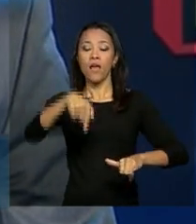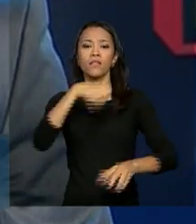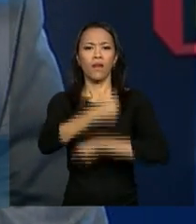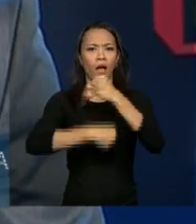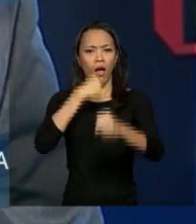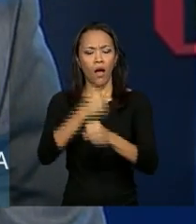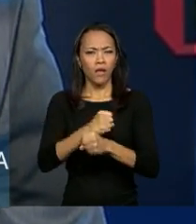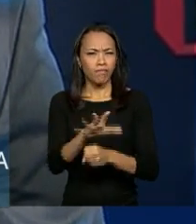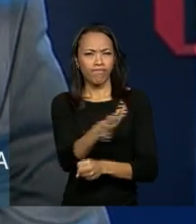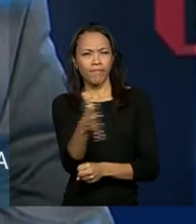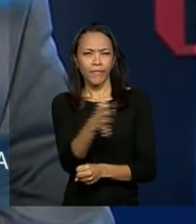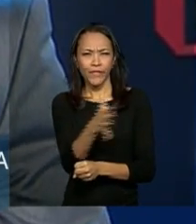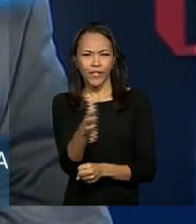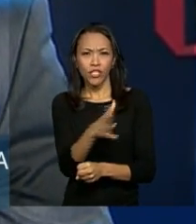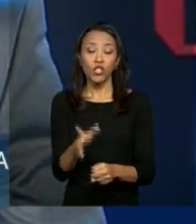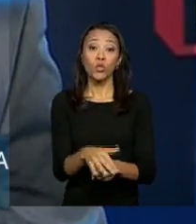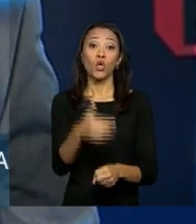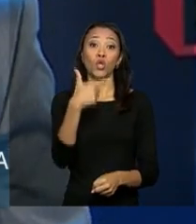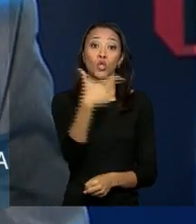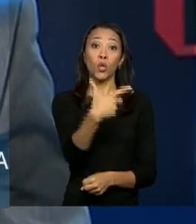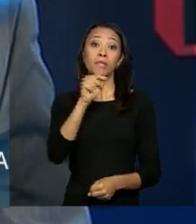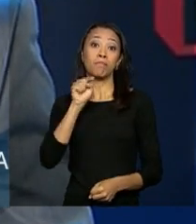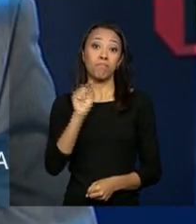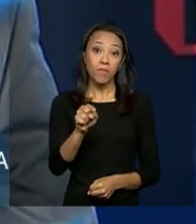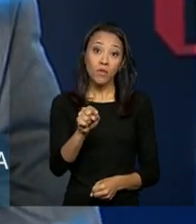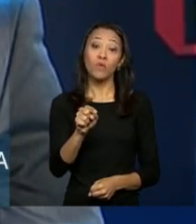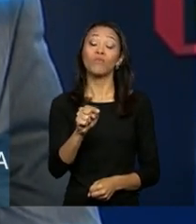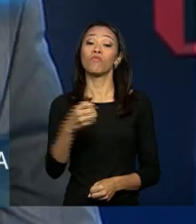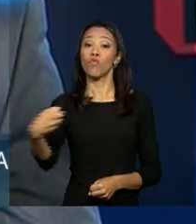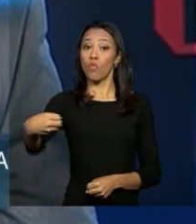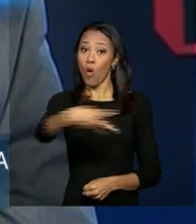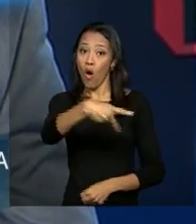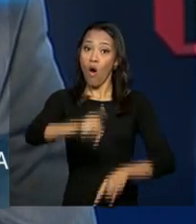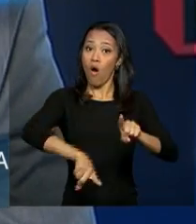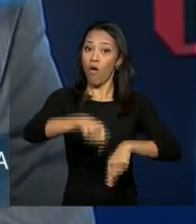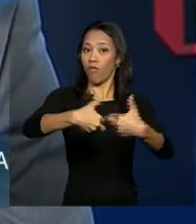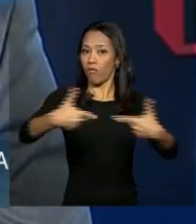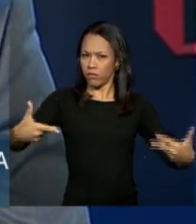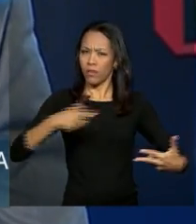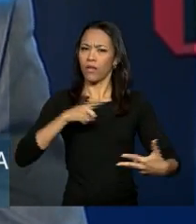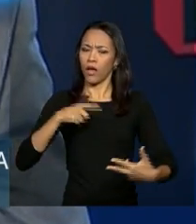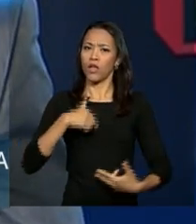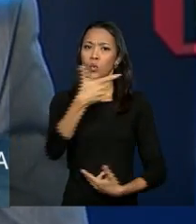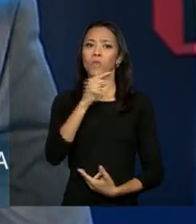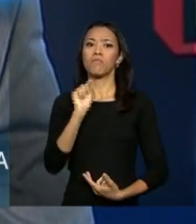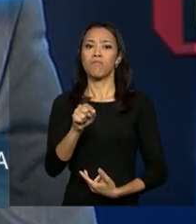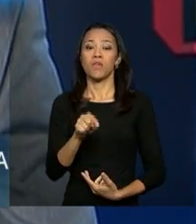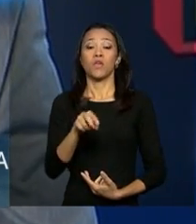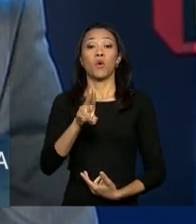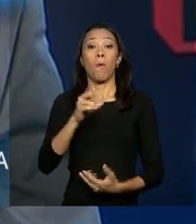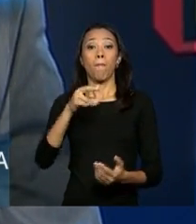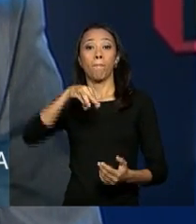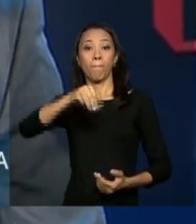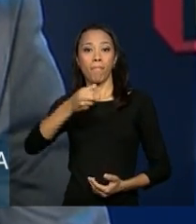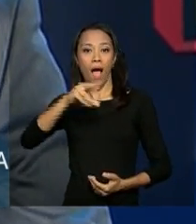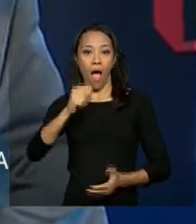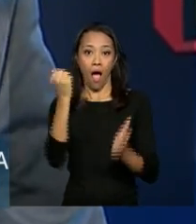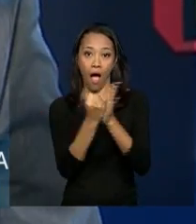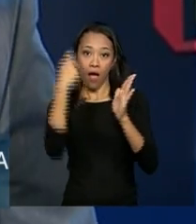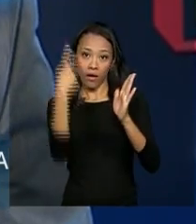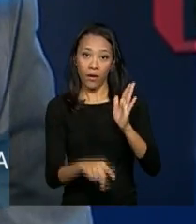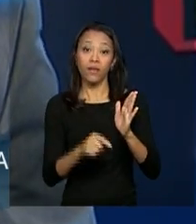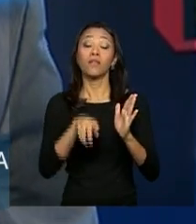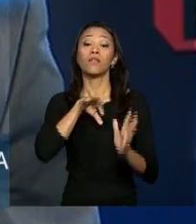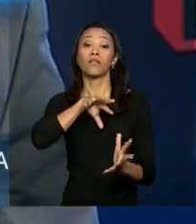está previsto o lançamento de 2 mil novos produtos. Tem a presença de 2 mil marcas nacionais e internacionais de